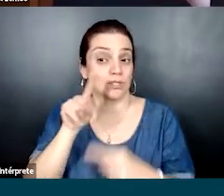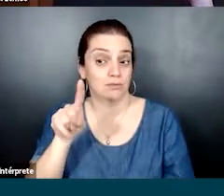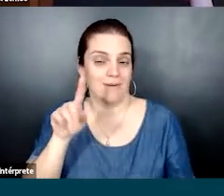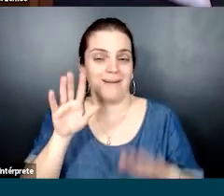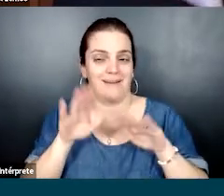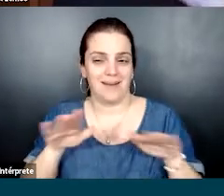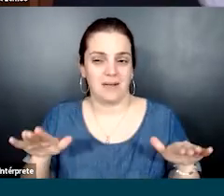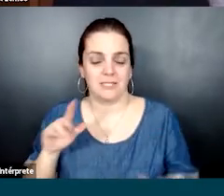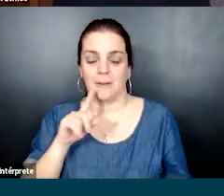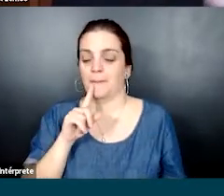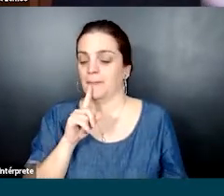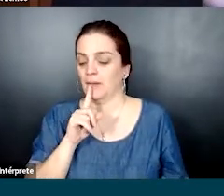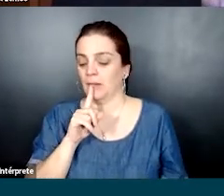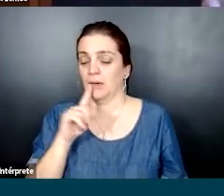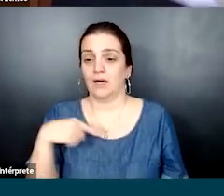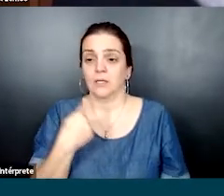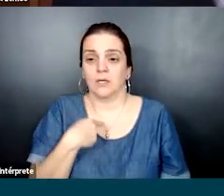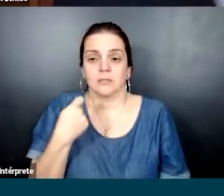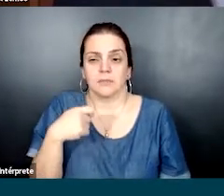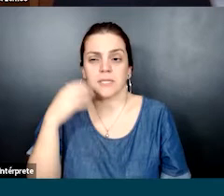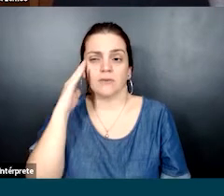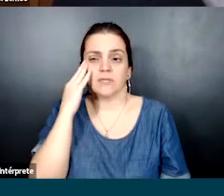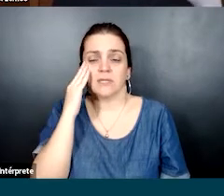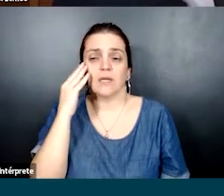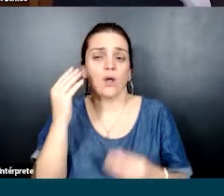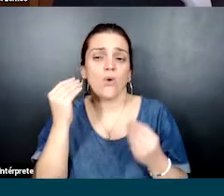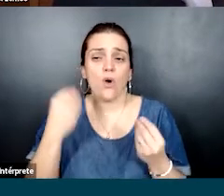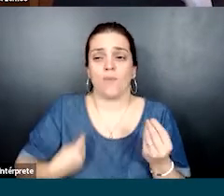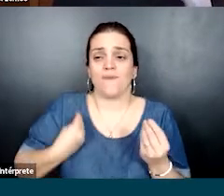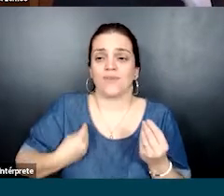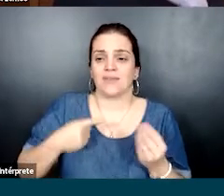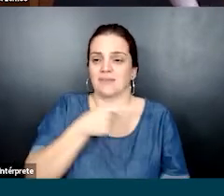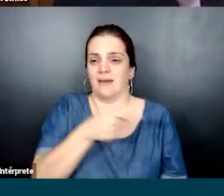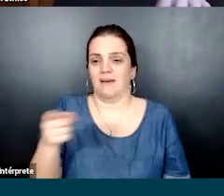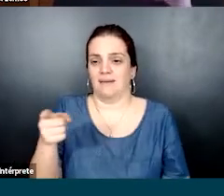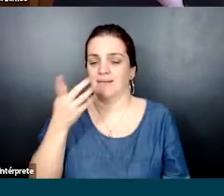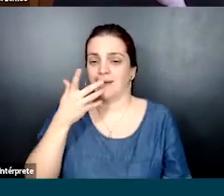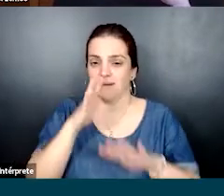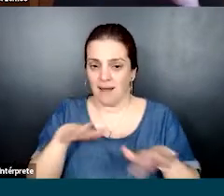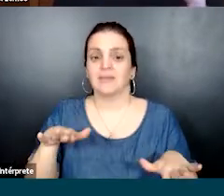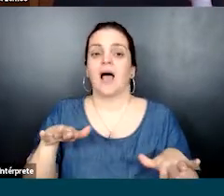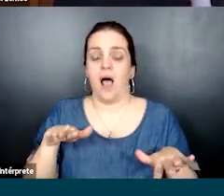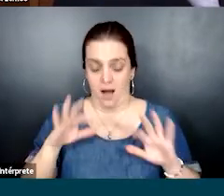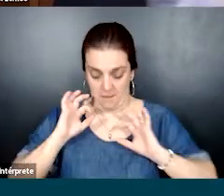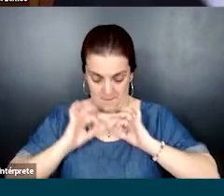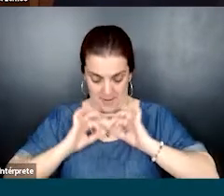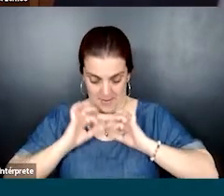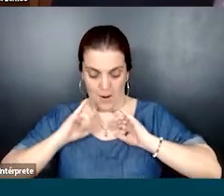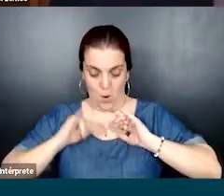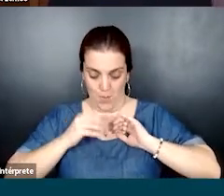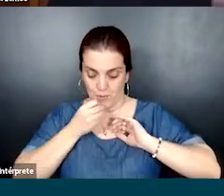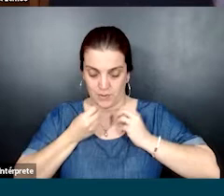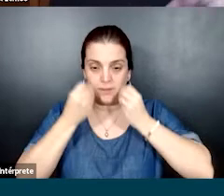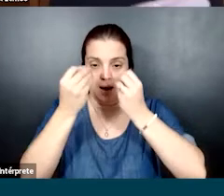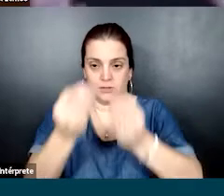Aqui, o que a gente precisava, no final das contas, né? A gente precisava entender a jornada dessas crianças, para a gente encontrar oportunidades, e aí sim a gente